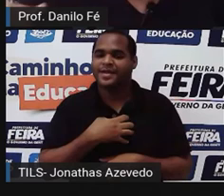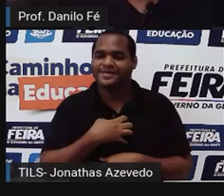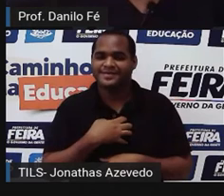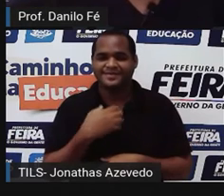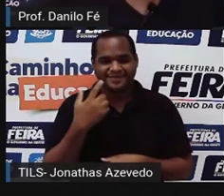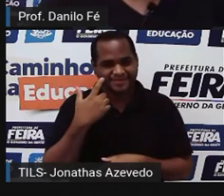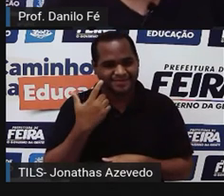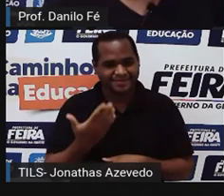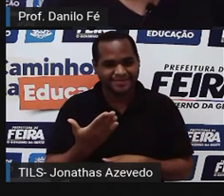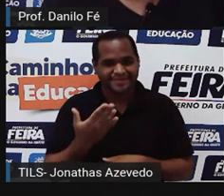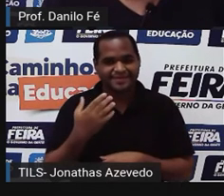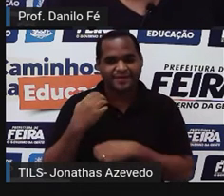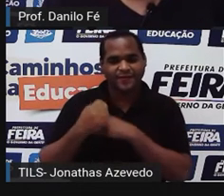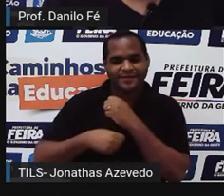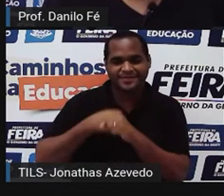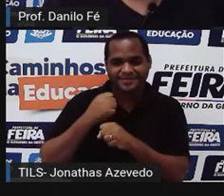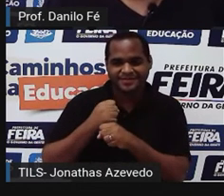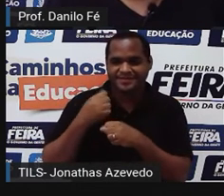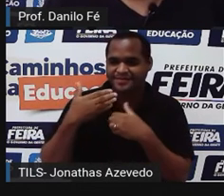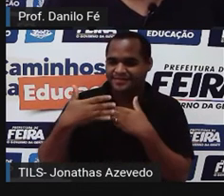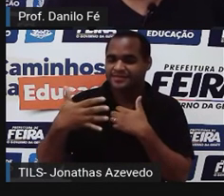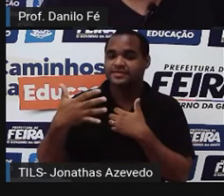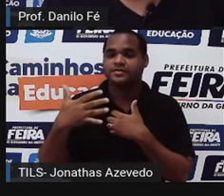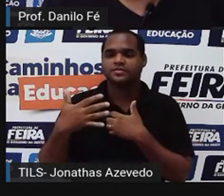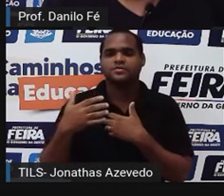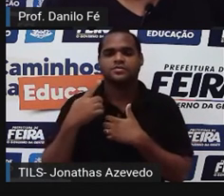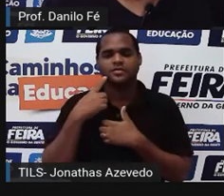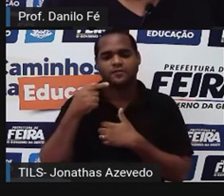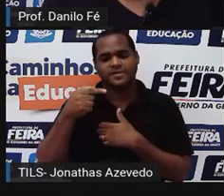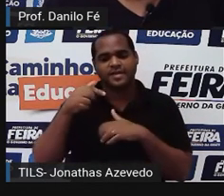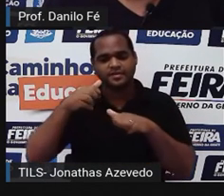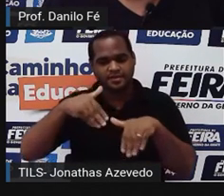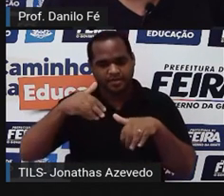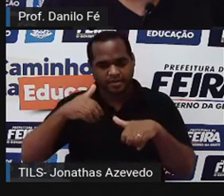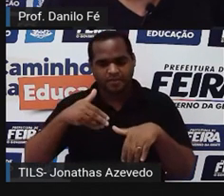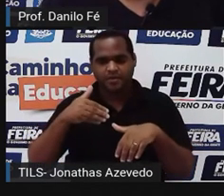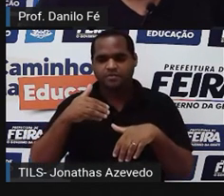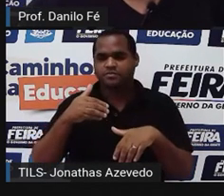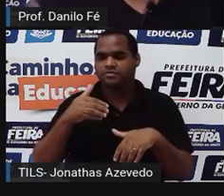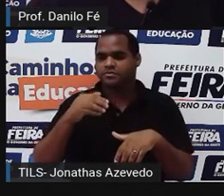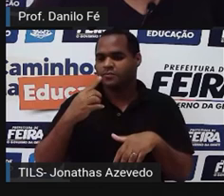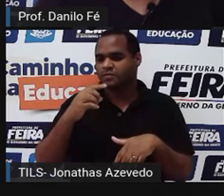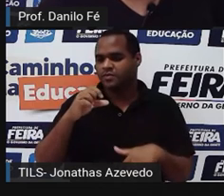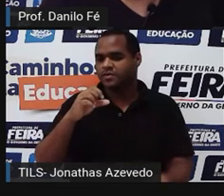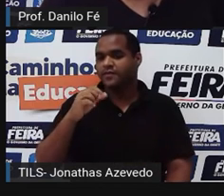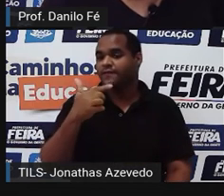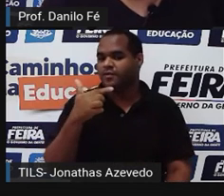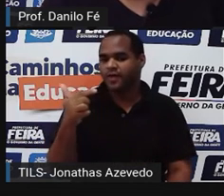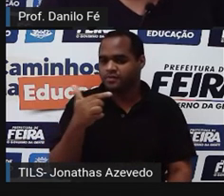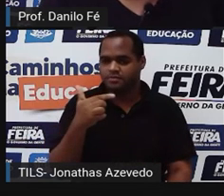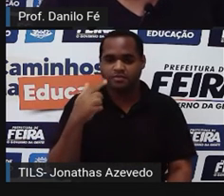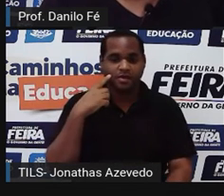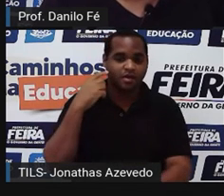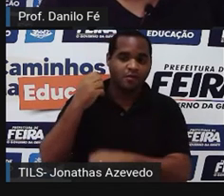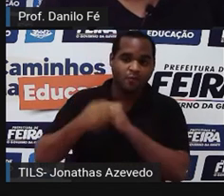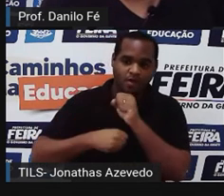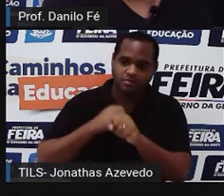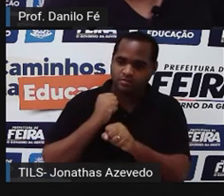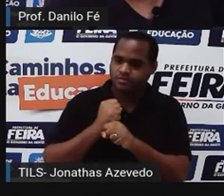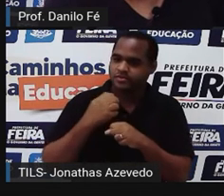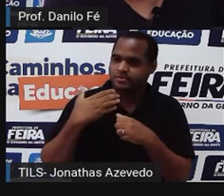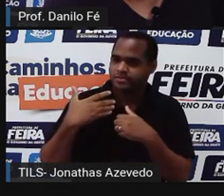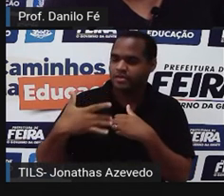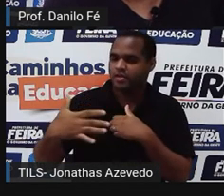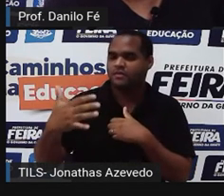acontece no ano seguinte, não no 7 de setembro de 1922, mas só no ano seguinte, quase um ano depois,